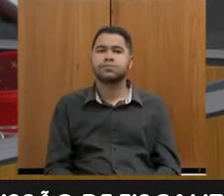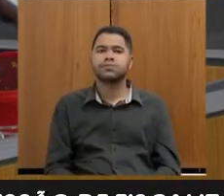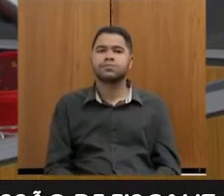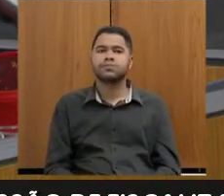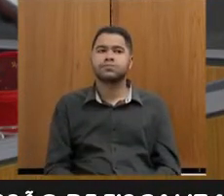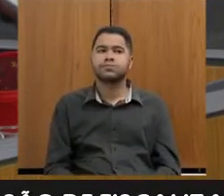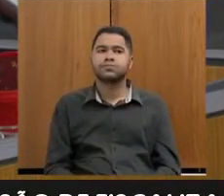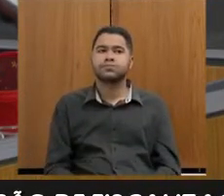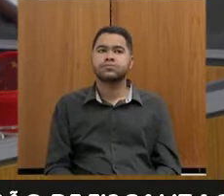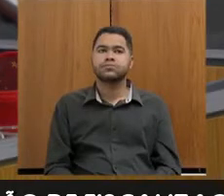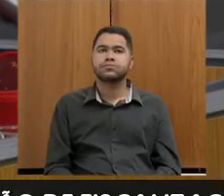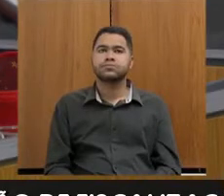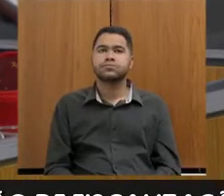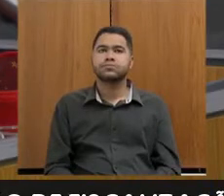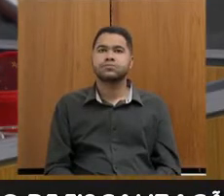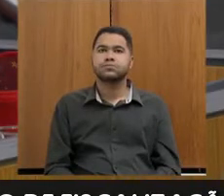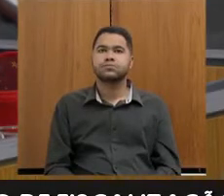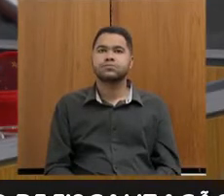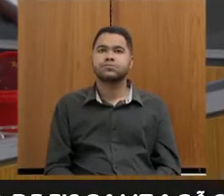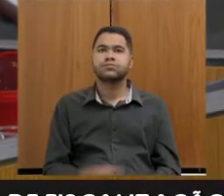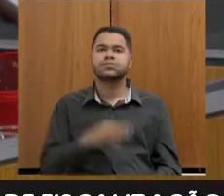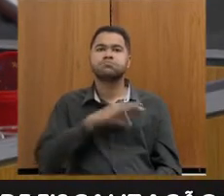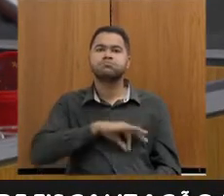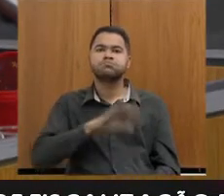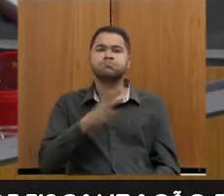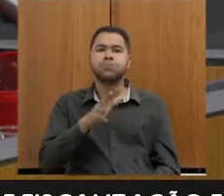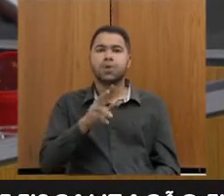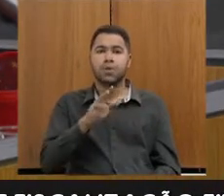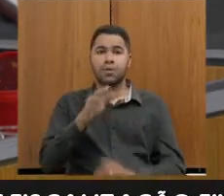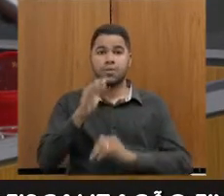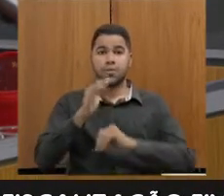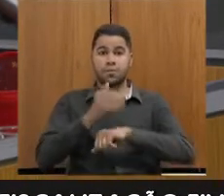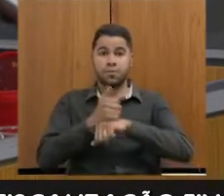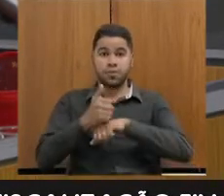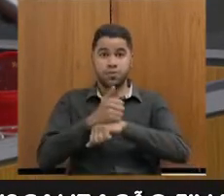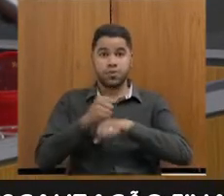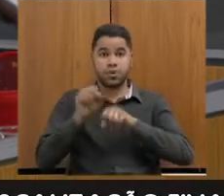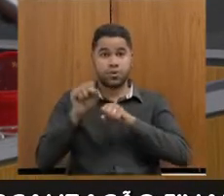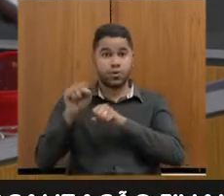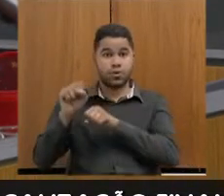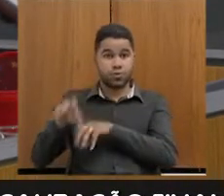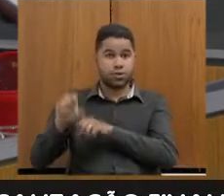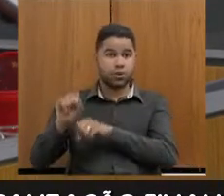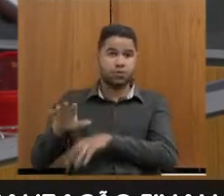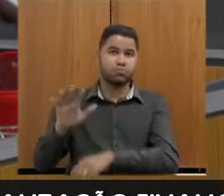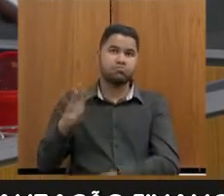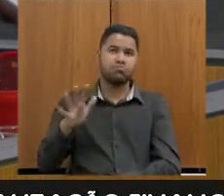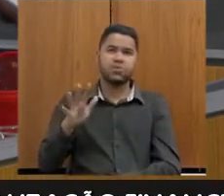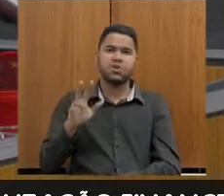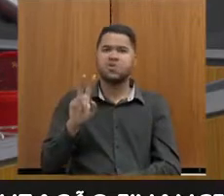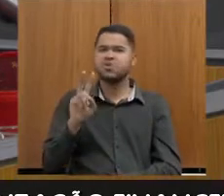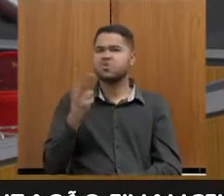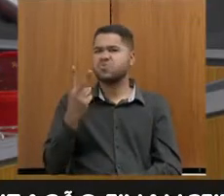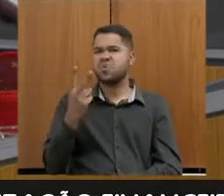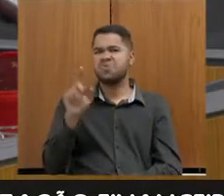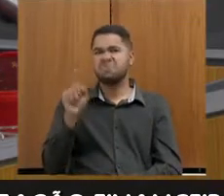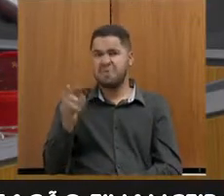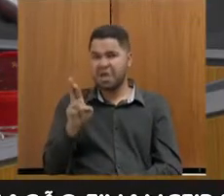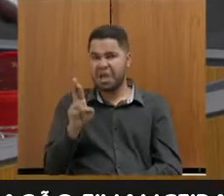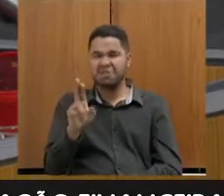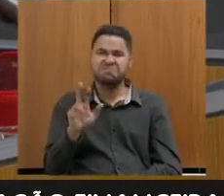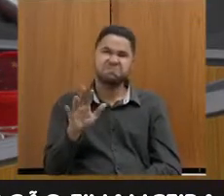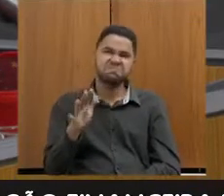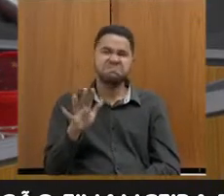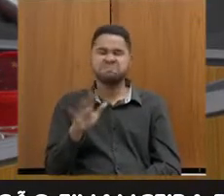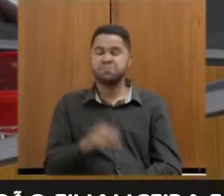para falar a média remuneratória dos profissionais da educação contratados, uma média que não chega a dois mil reais de salário.